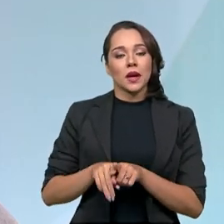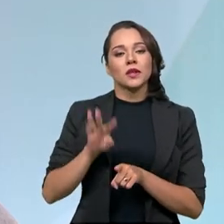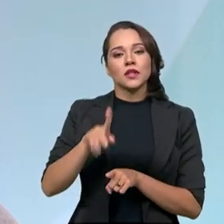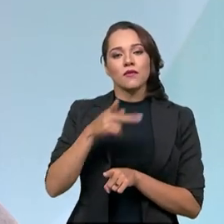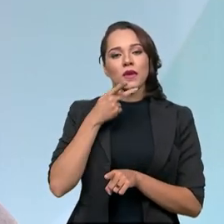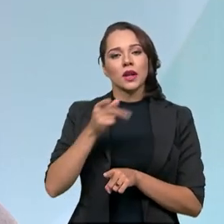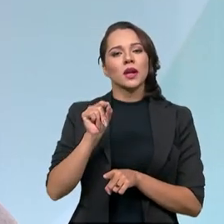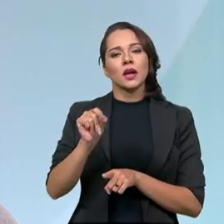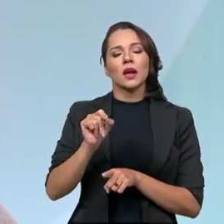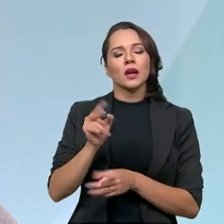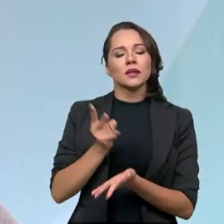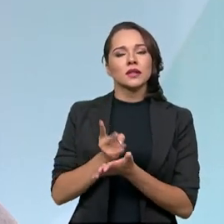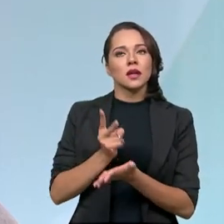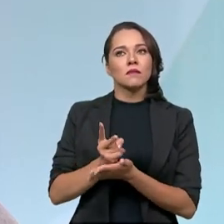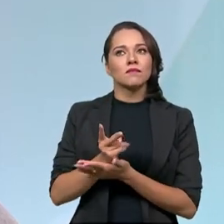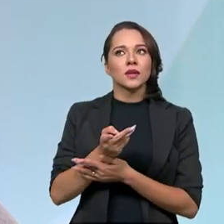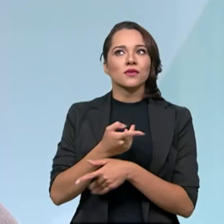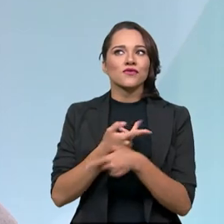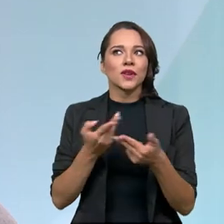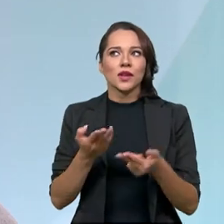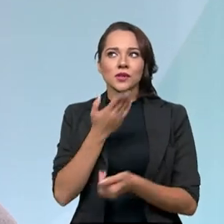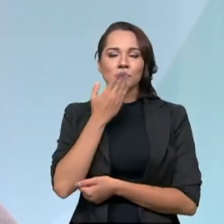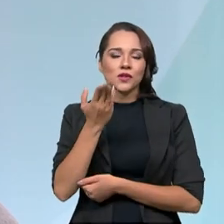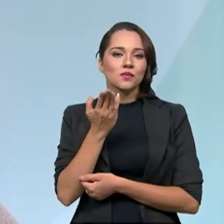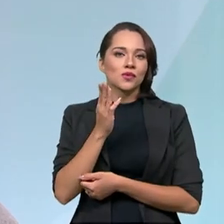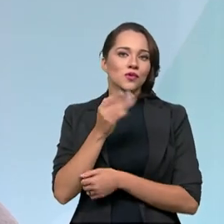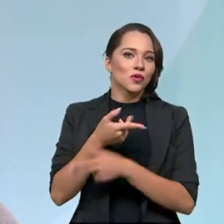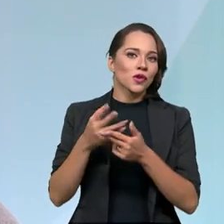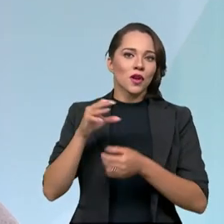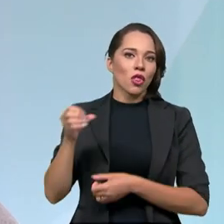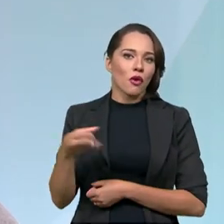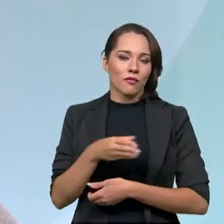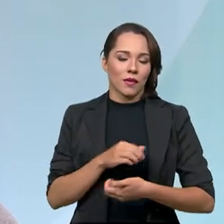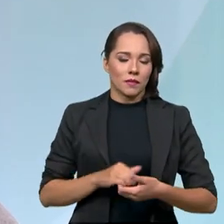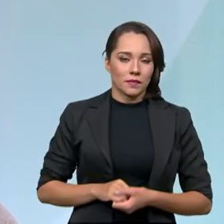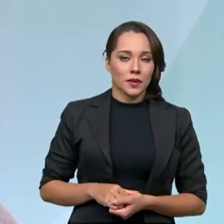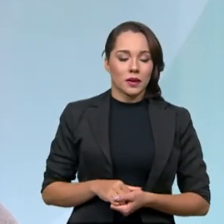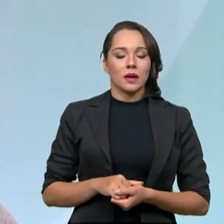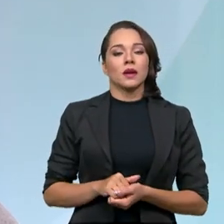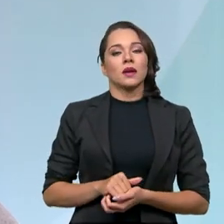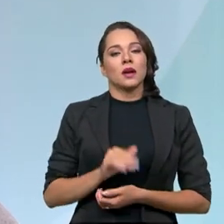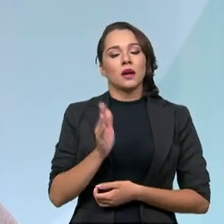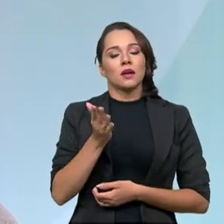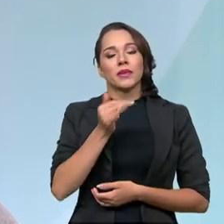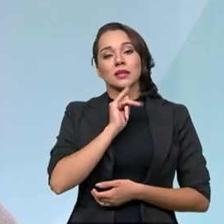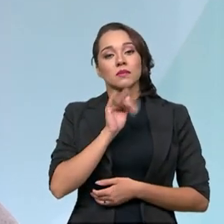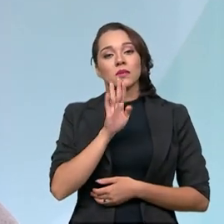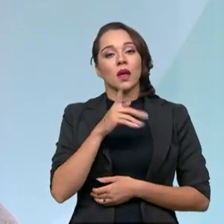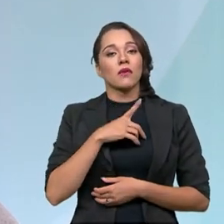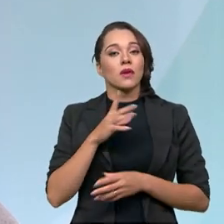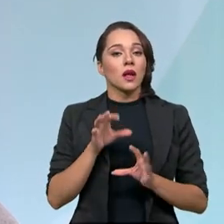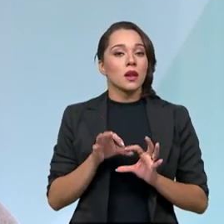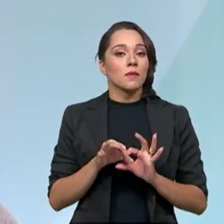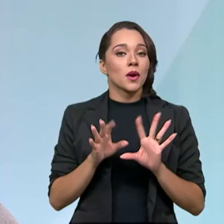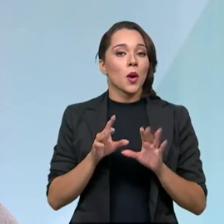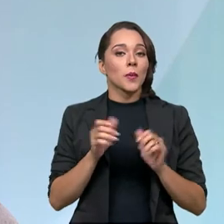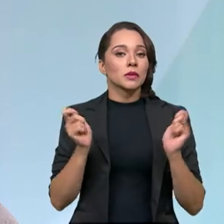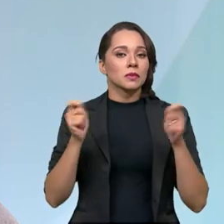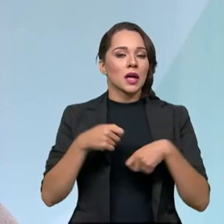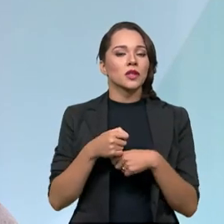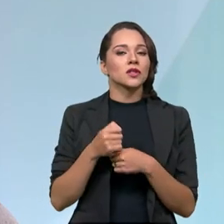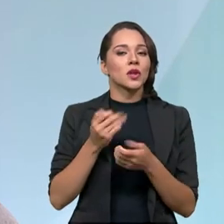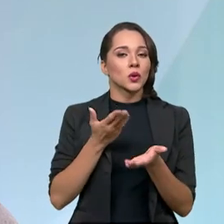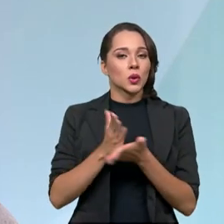funcionalidades estão sempre sendo renovadas. Recentemente, nós disponibilizamos a possibilidade da